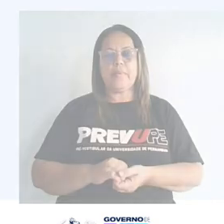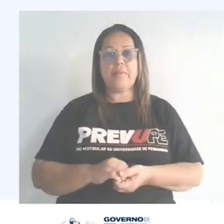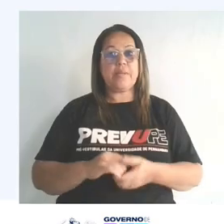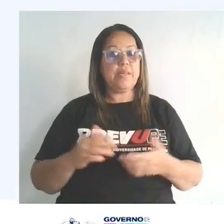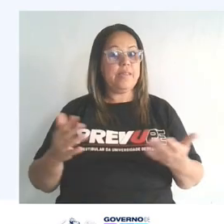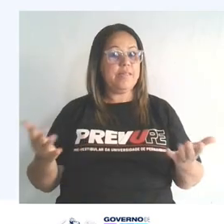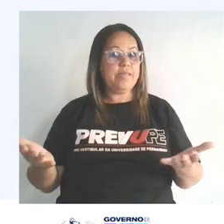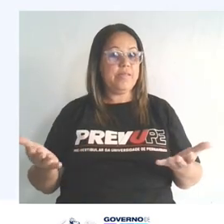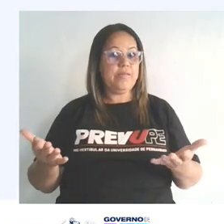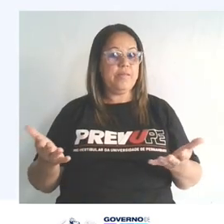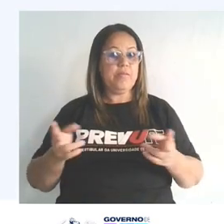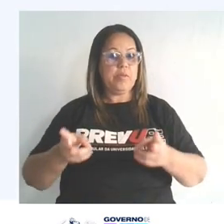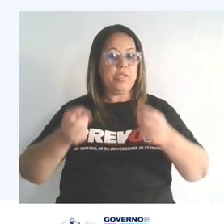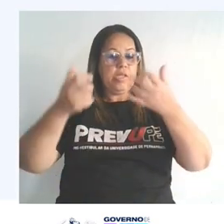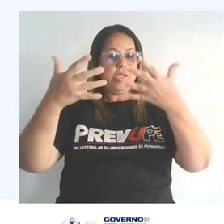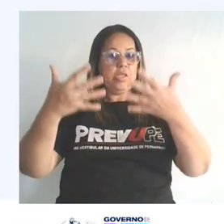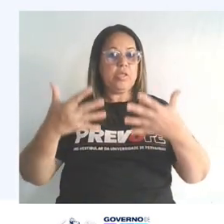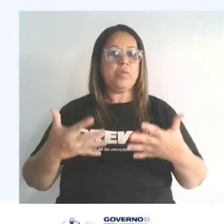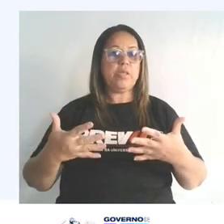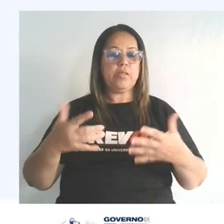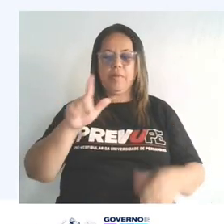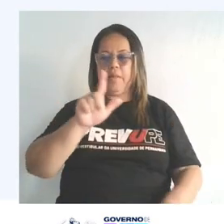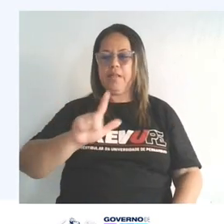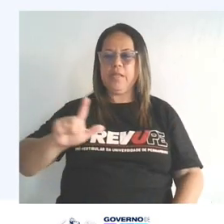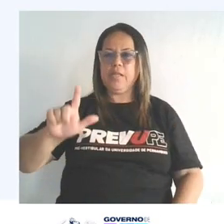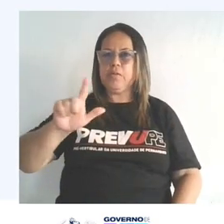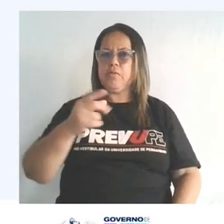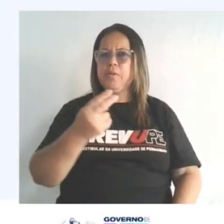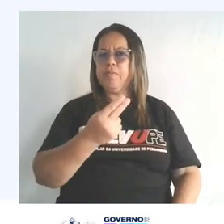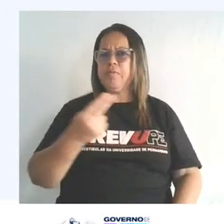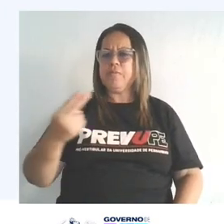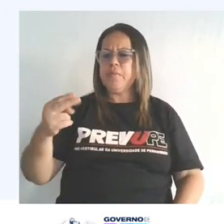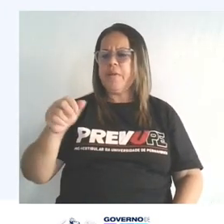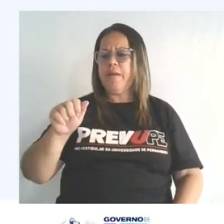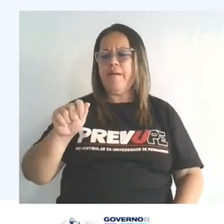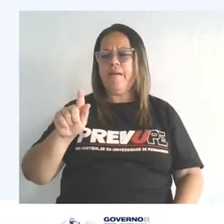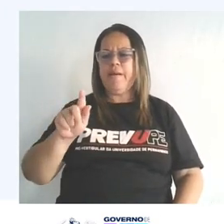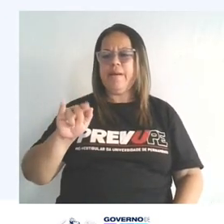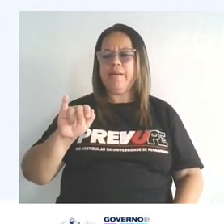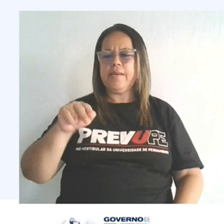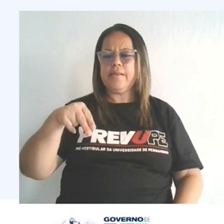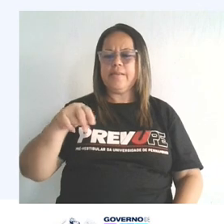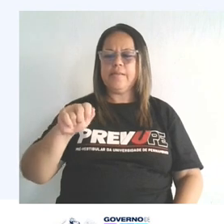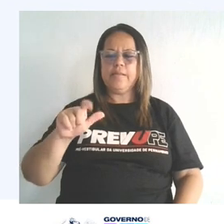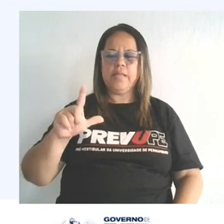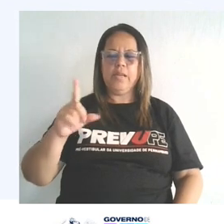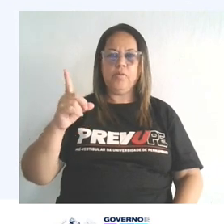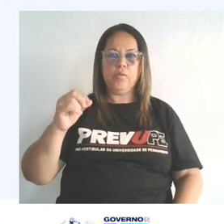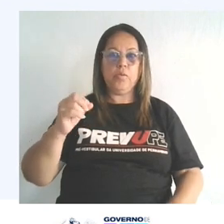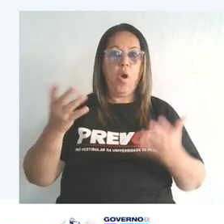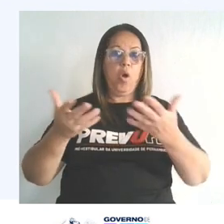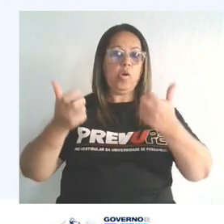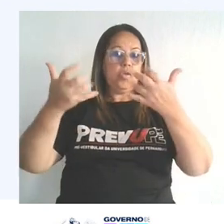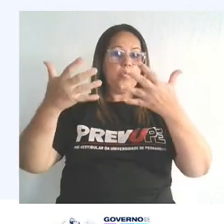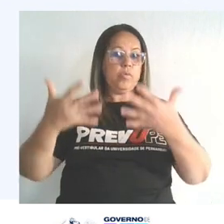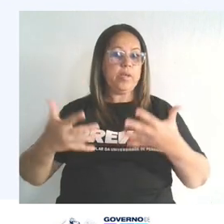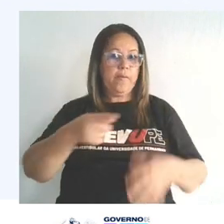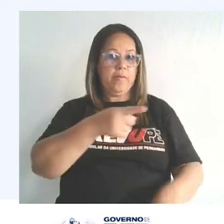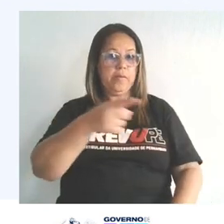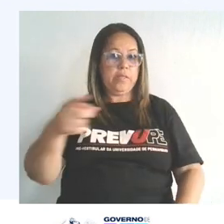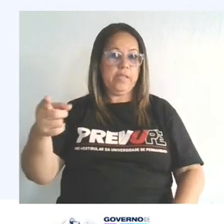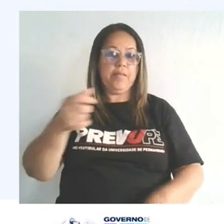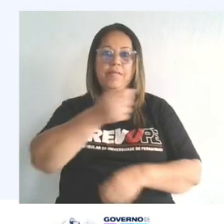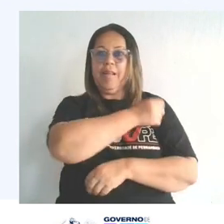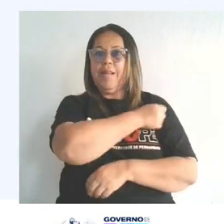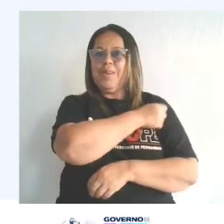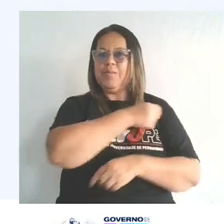Então, vamos continuar falando sobre literatura, meu nome é Aguinaldo Gomes e eu vou falar hoje com vocês, alunos do Prevup,